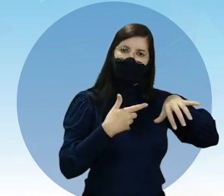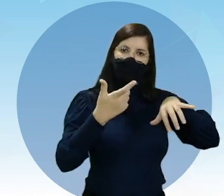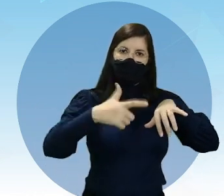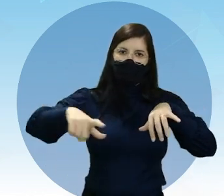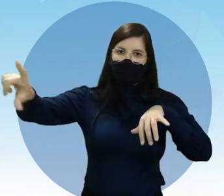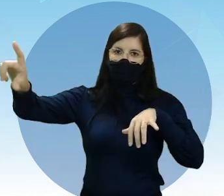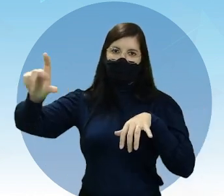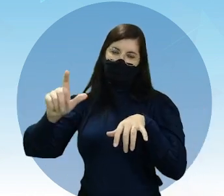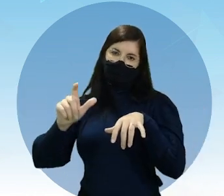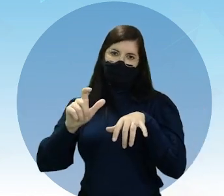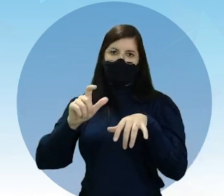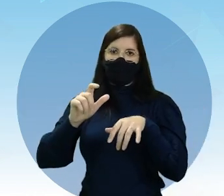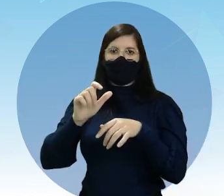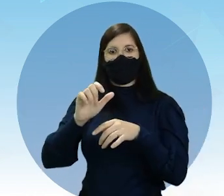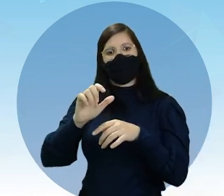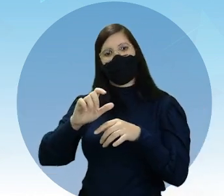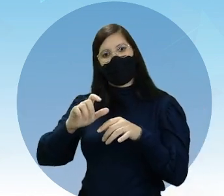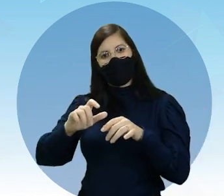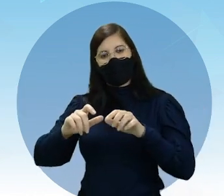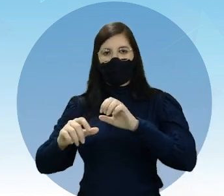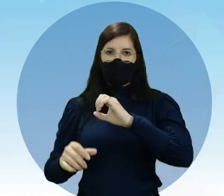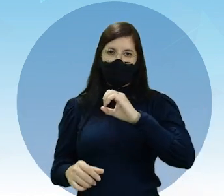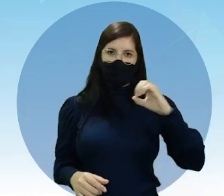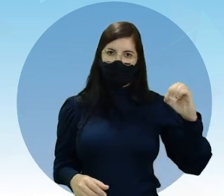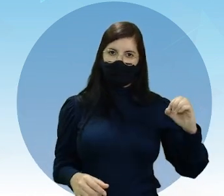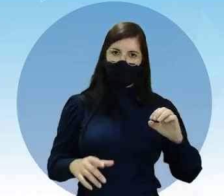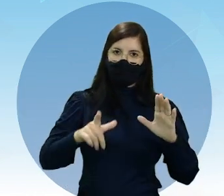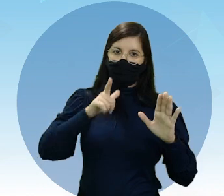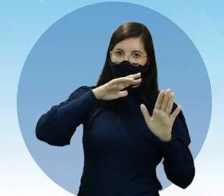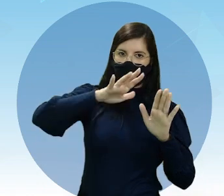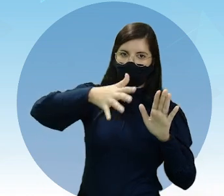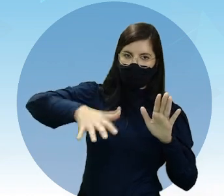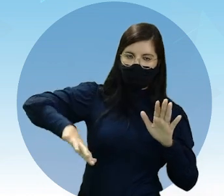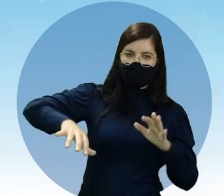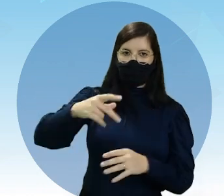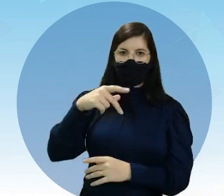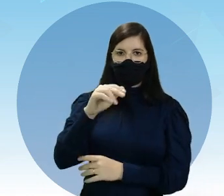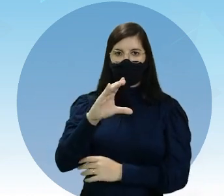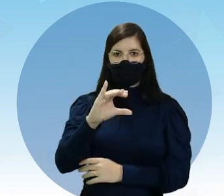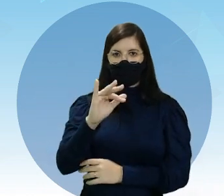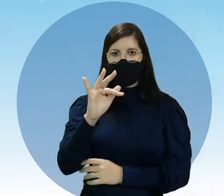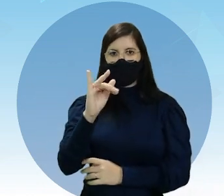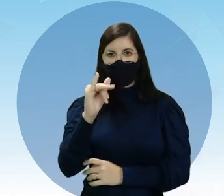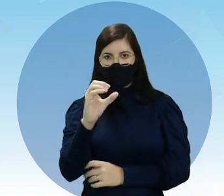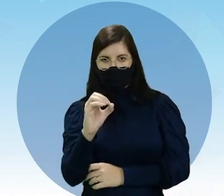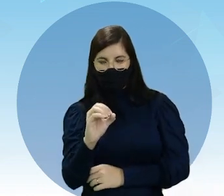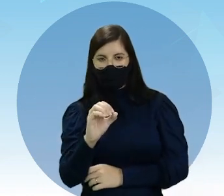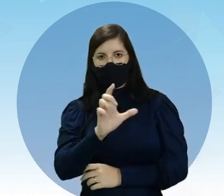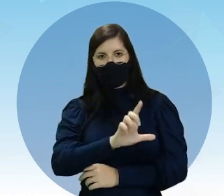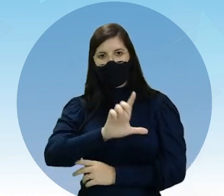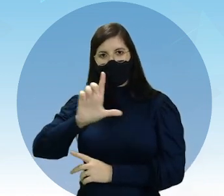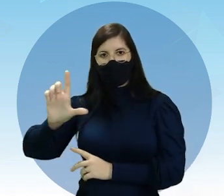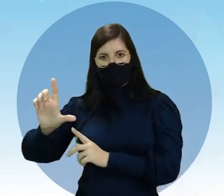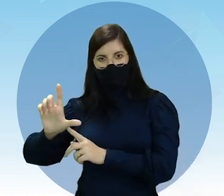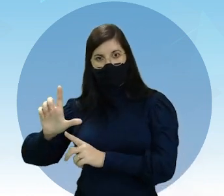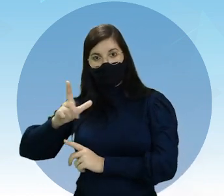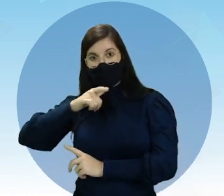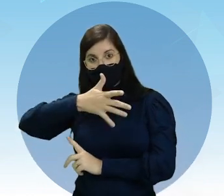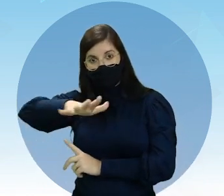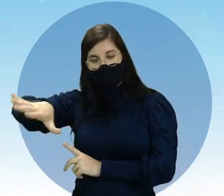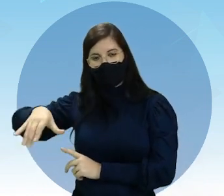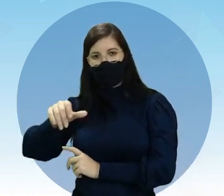outro continente, a oeste pelo oceano pacífico e a leste pelo oceano